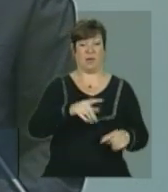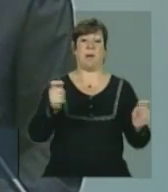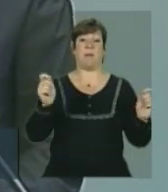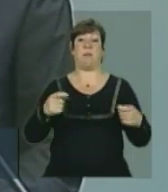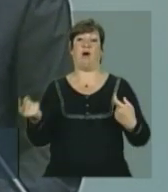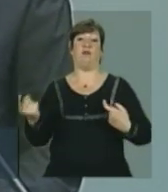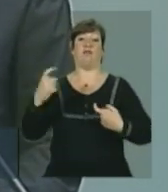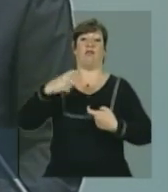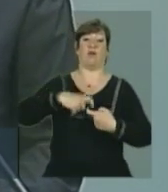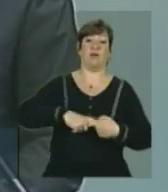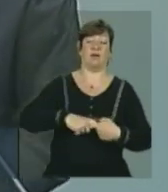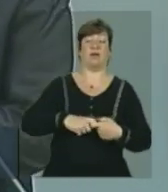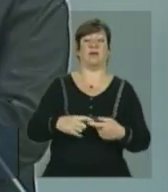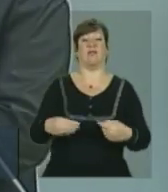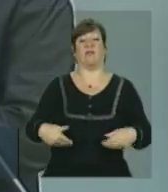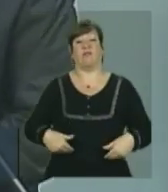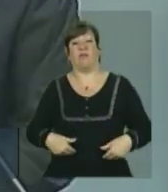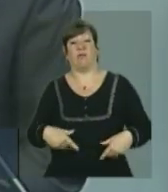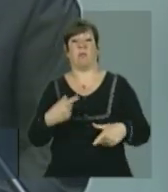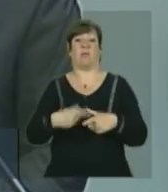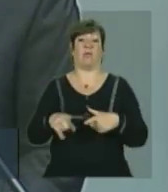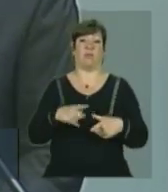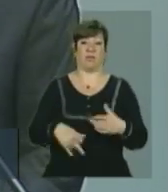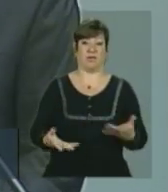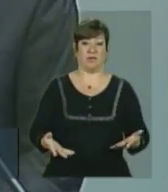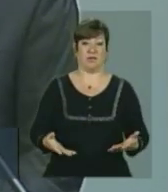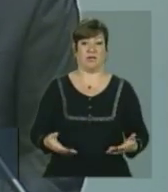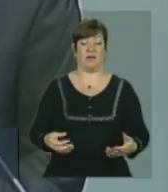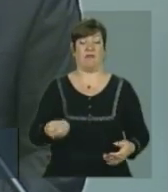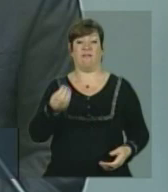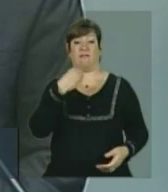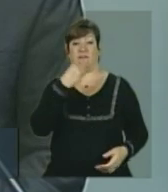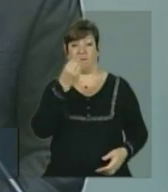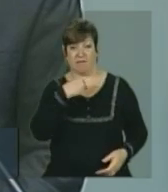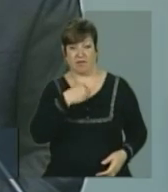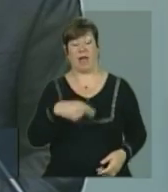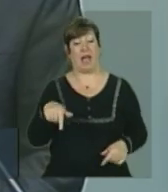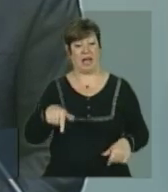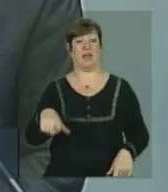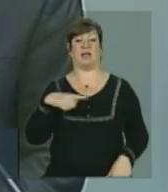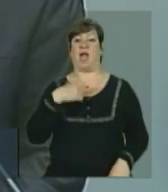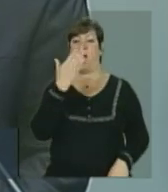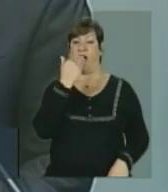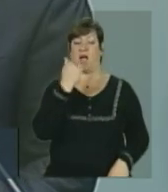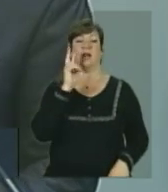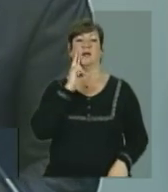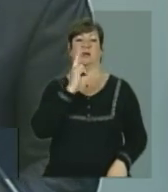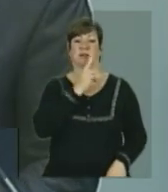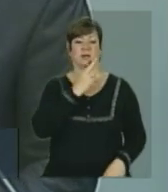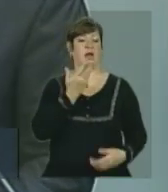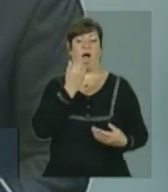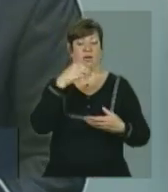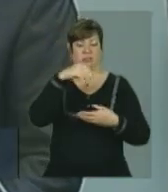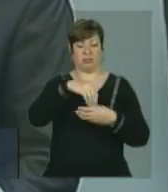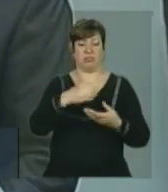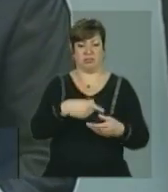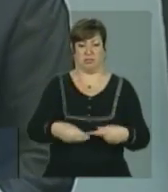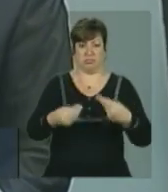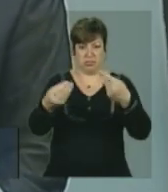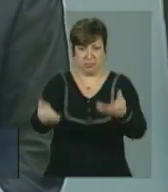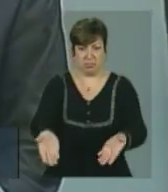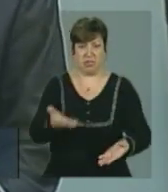voltar desnutrida. E, aqui, a criança tem direito à refeição, tem direito a banho, tem direito a todo